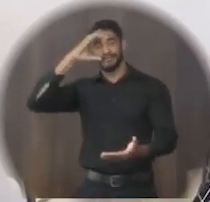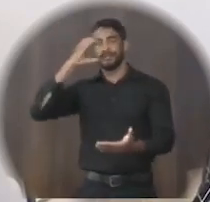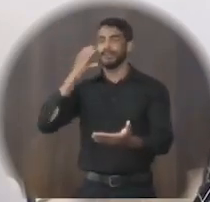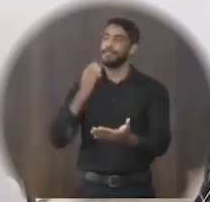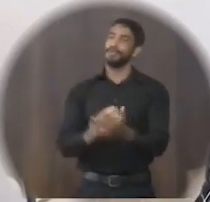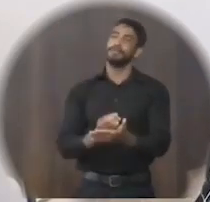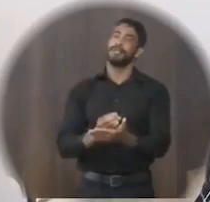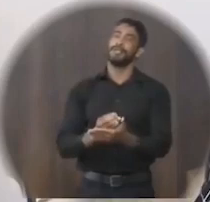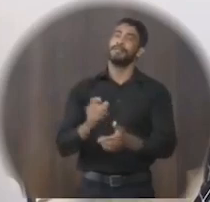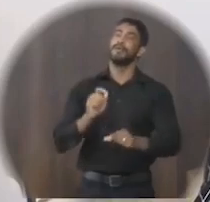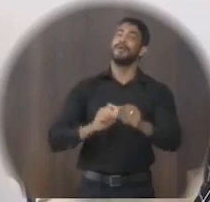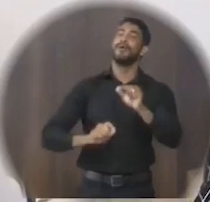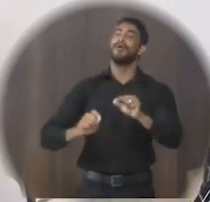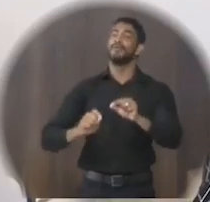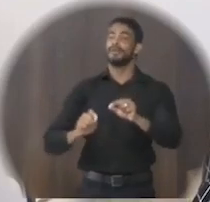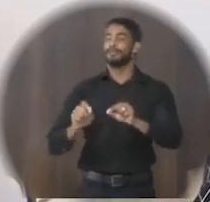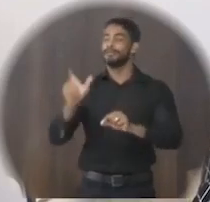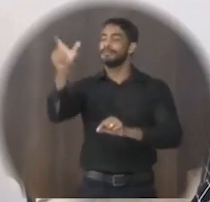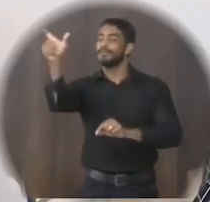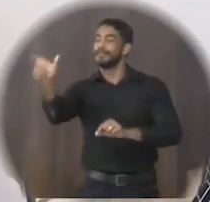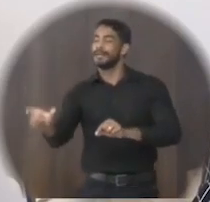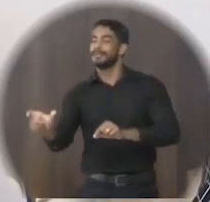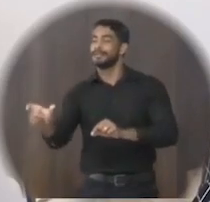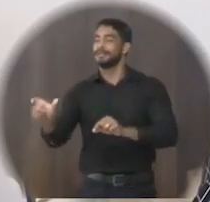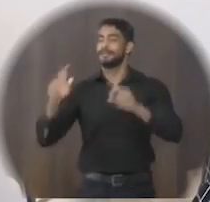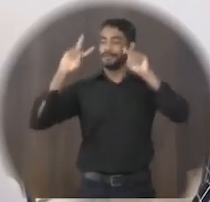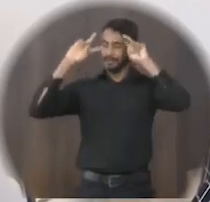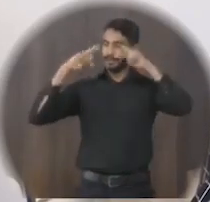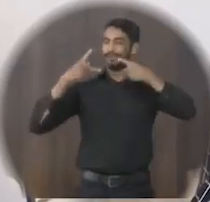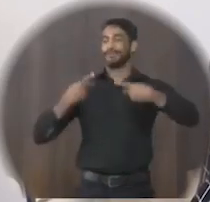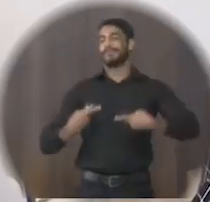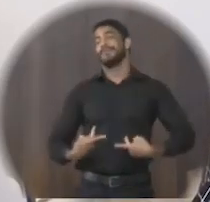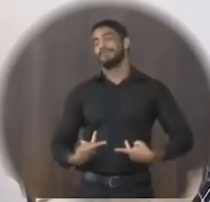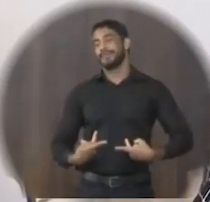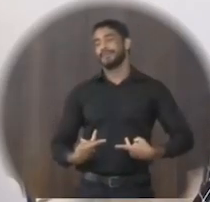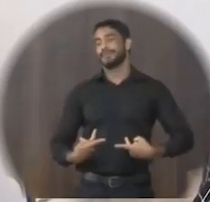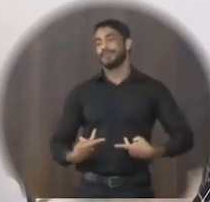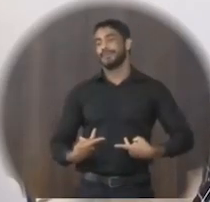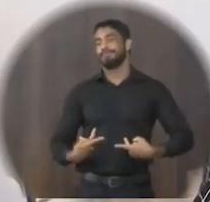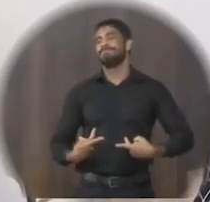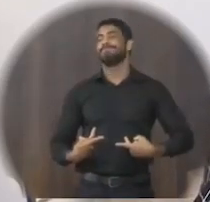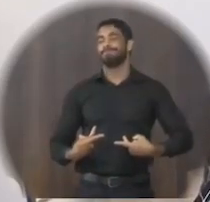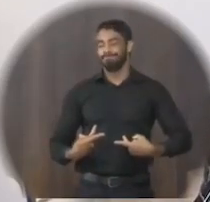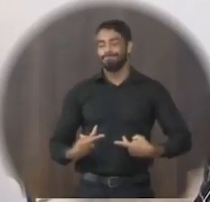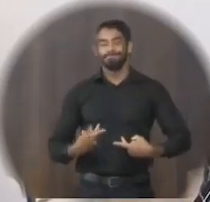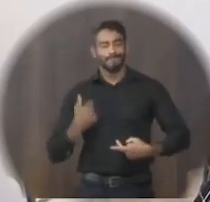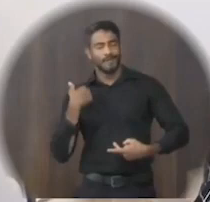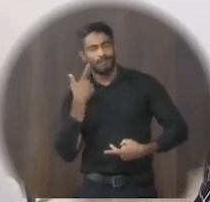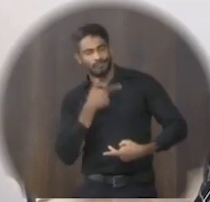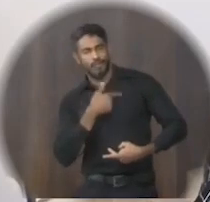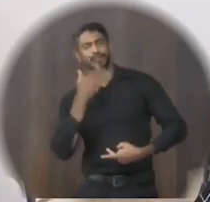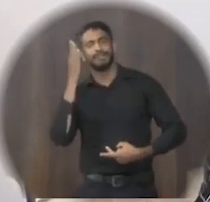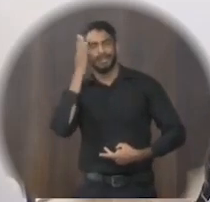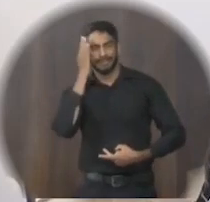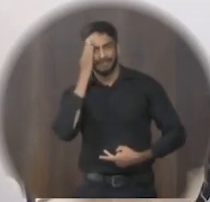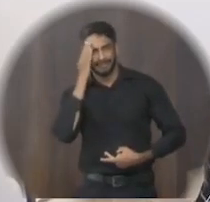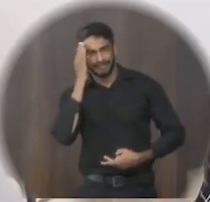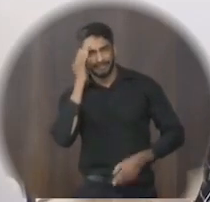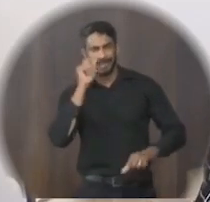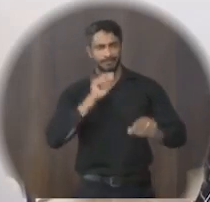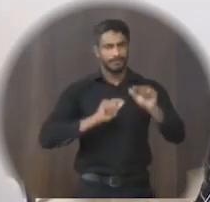foi cometido pela ação humana, né? E a gente sabe que